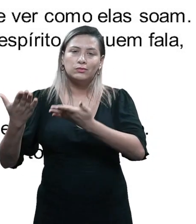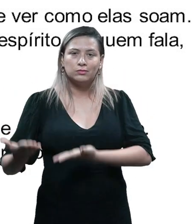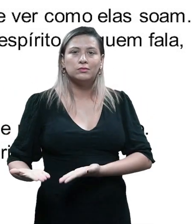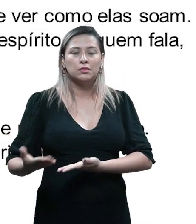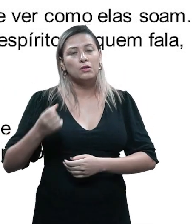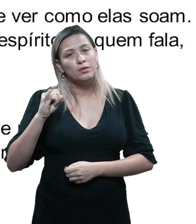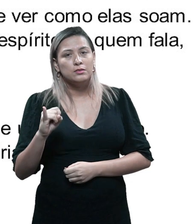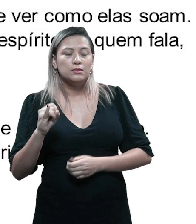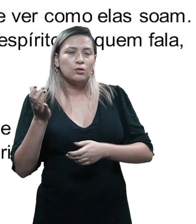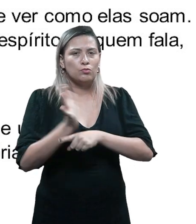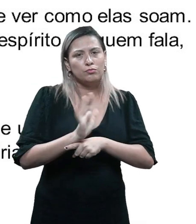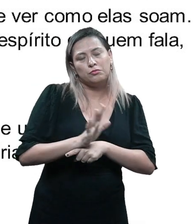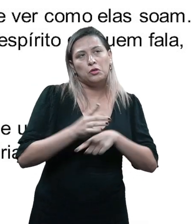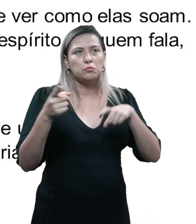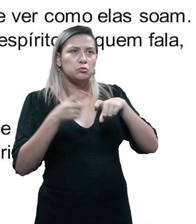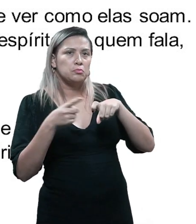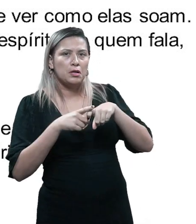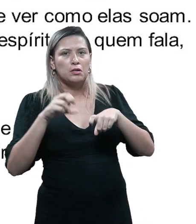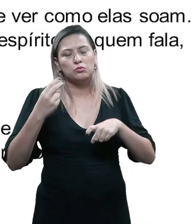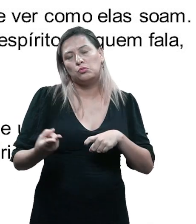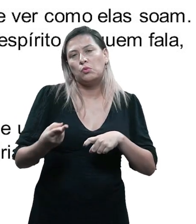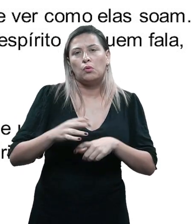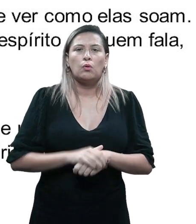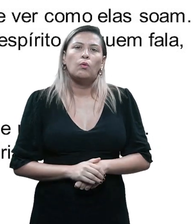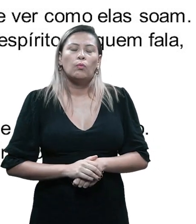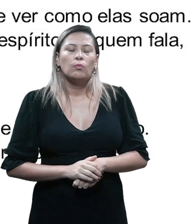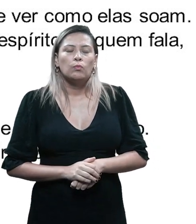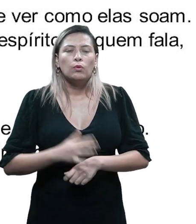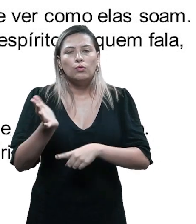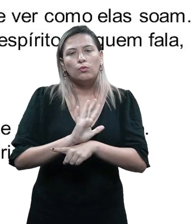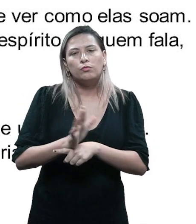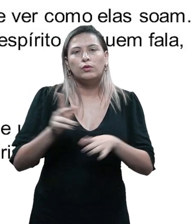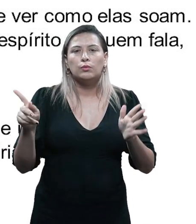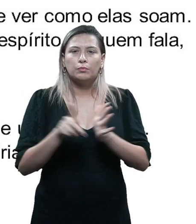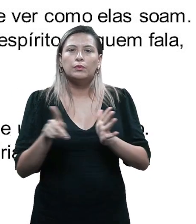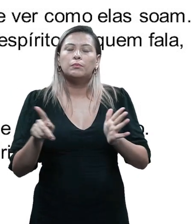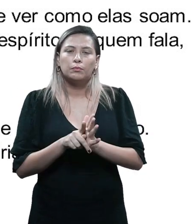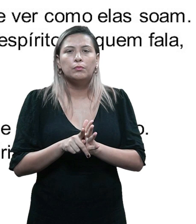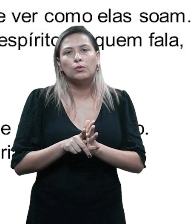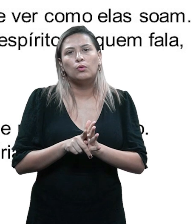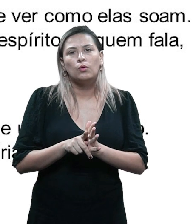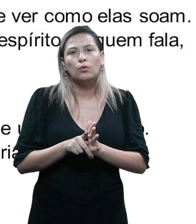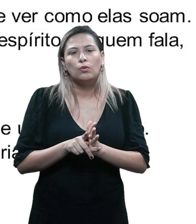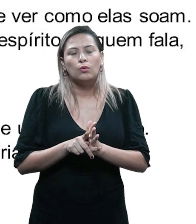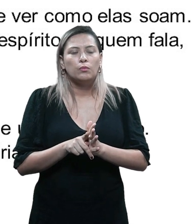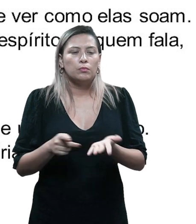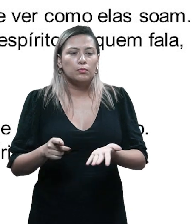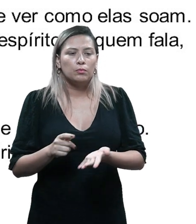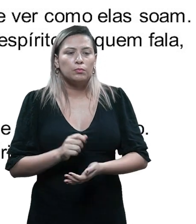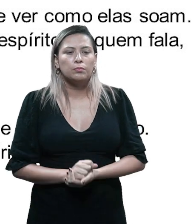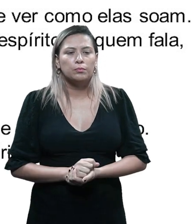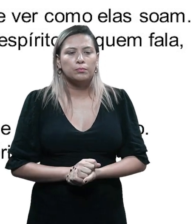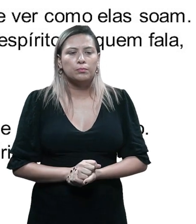um filme sobre um médico, um filme sobre um funkeiro, por exemplo, é importante que você também